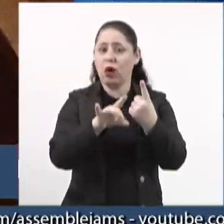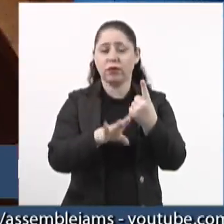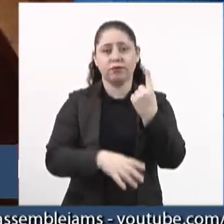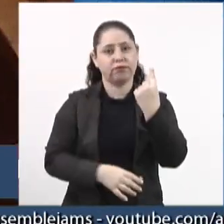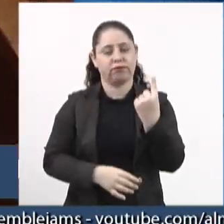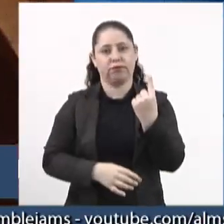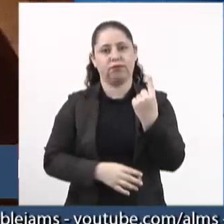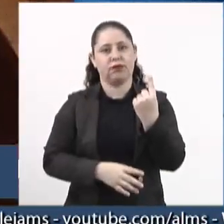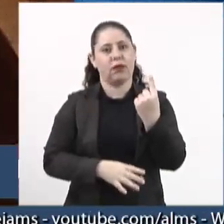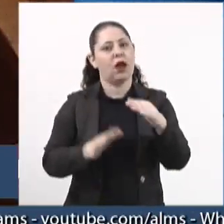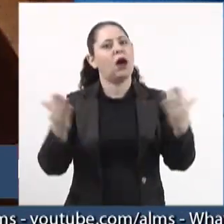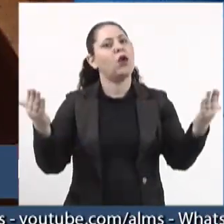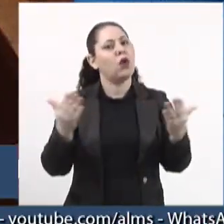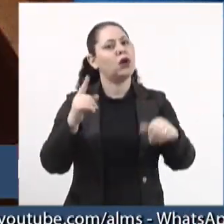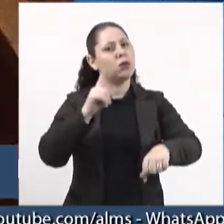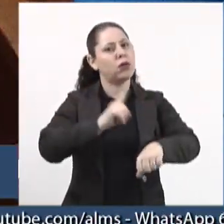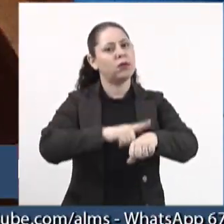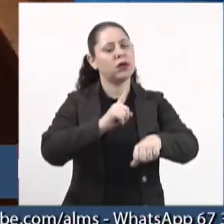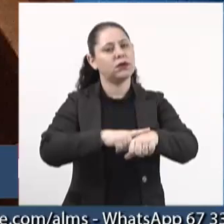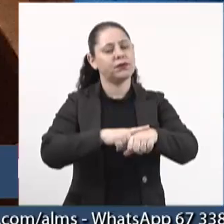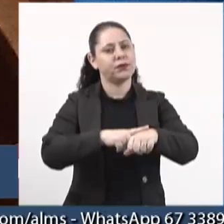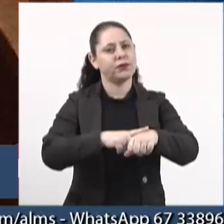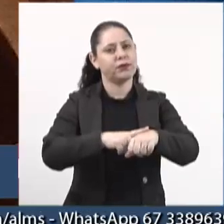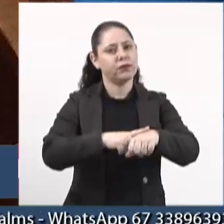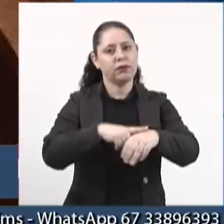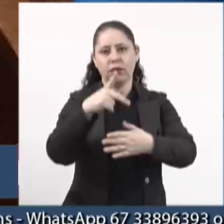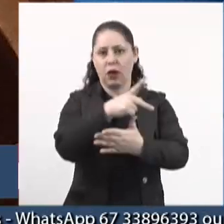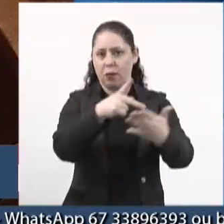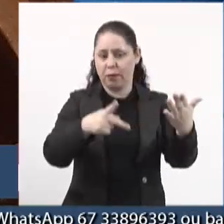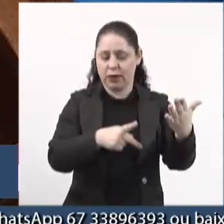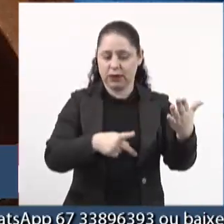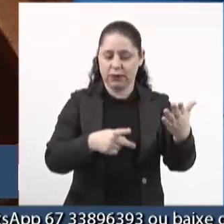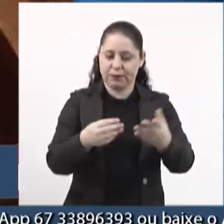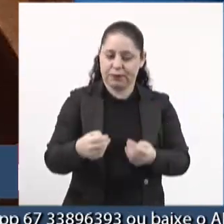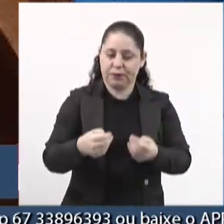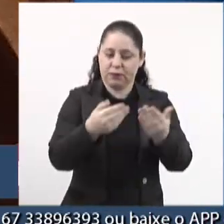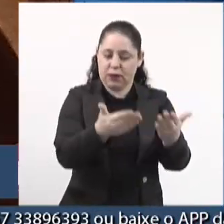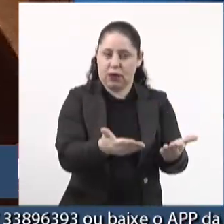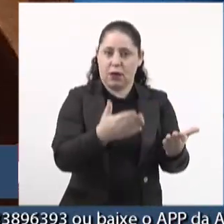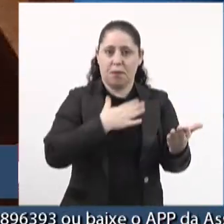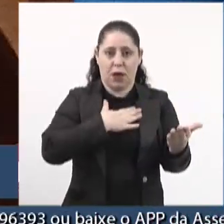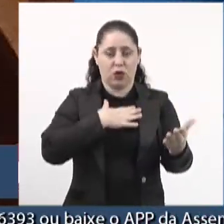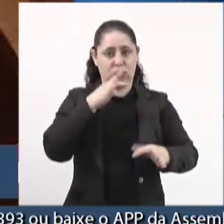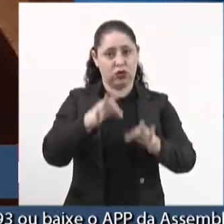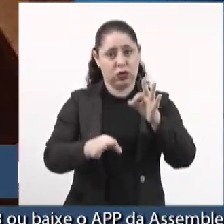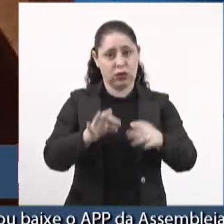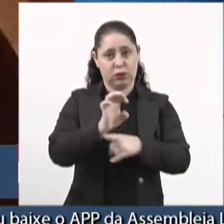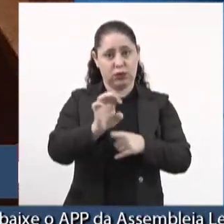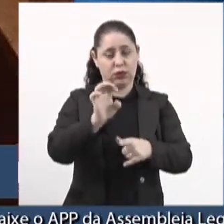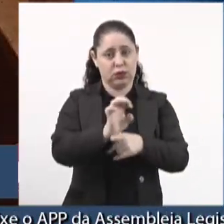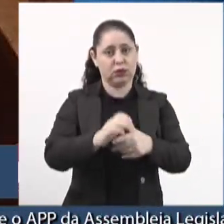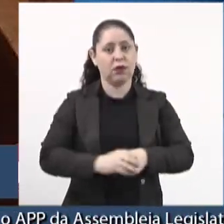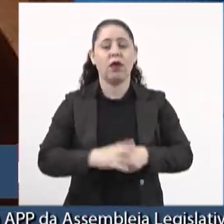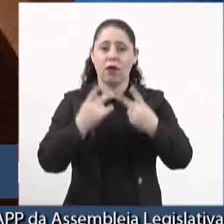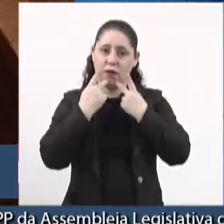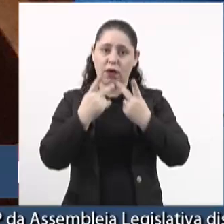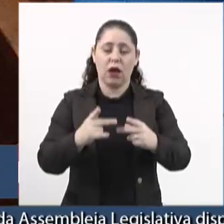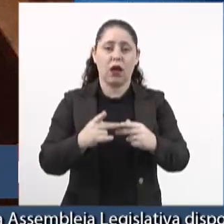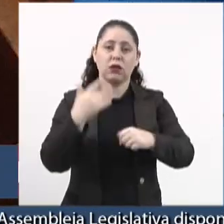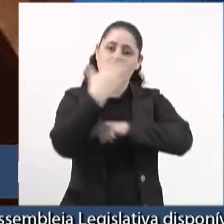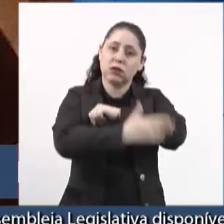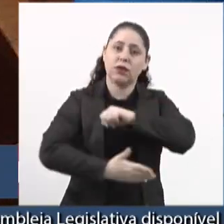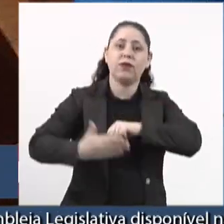Agora, no momento que eu entrego um parecer do meu jurídico para o Estado, falando que a